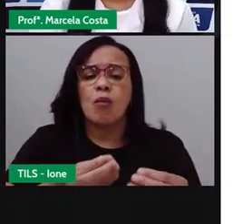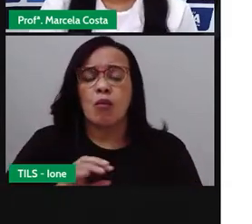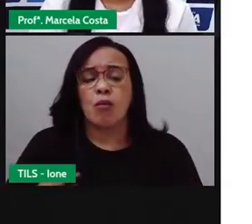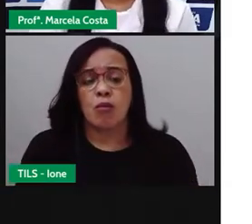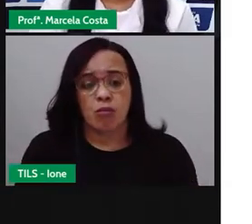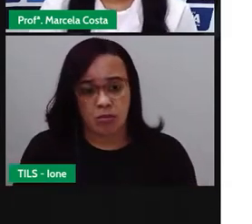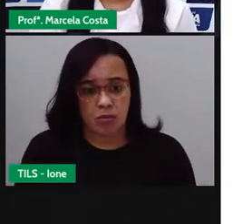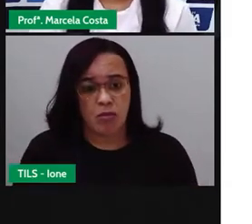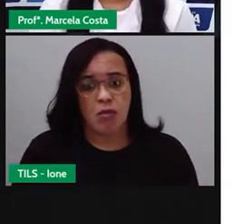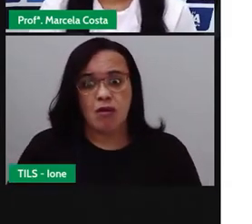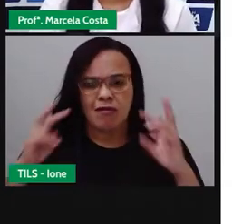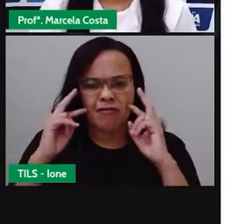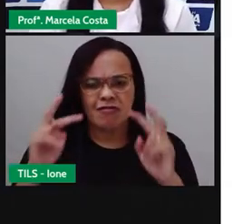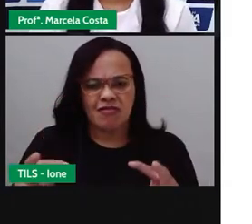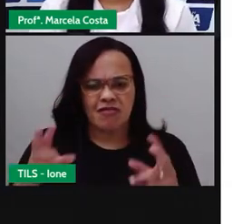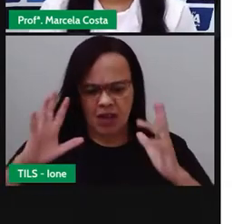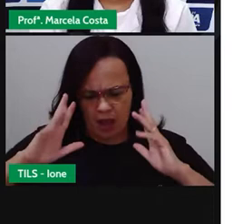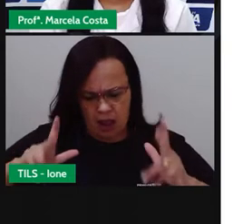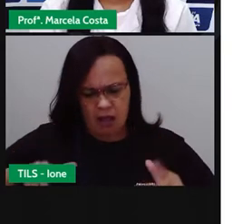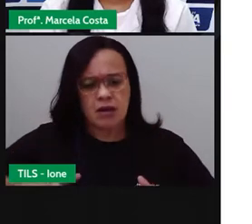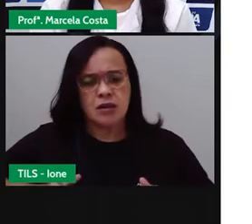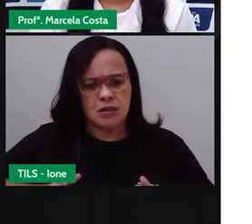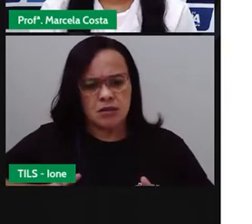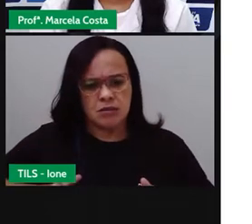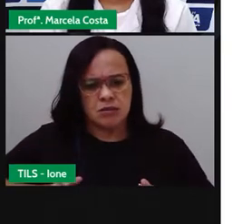a higienização desse local?